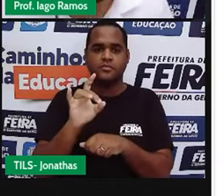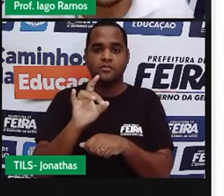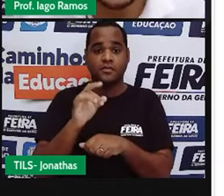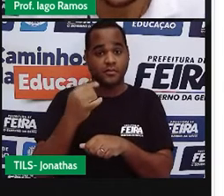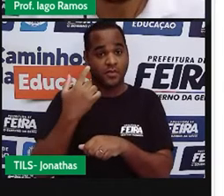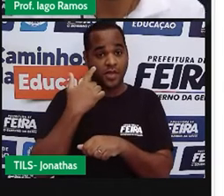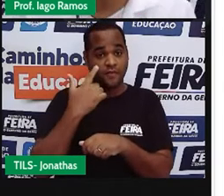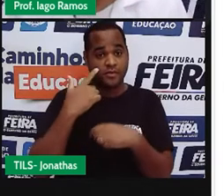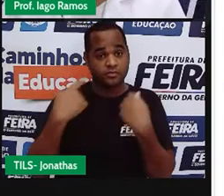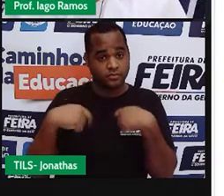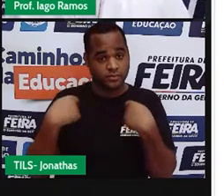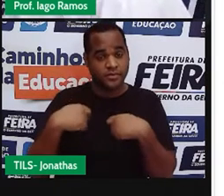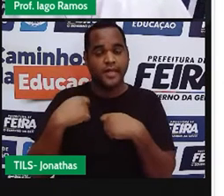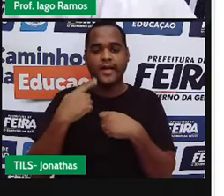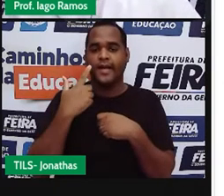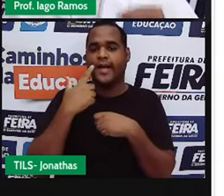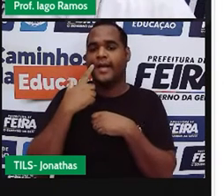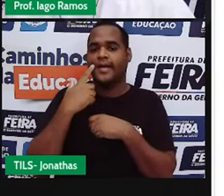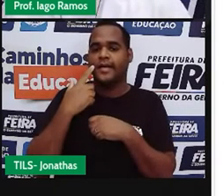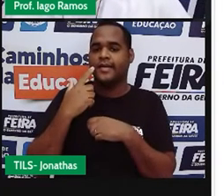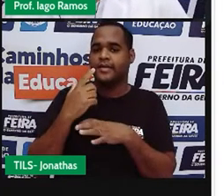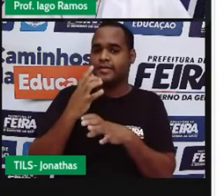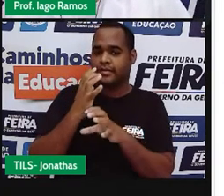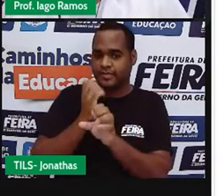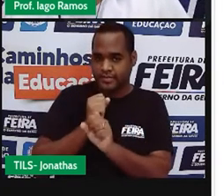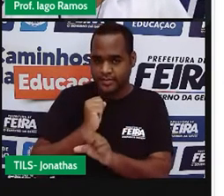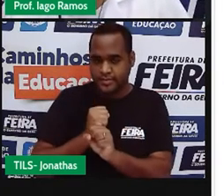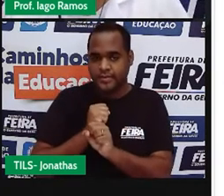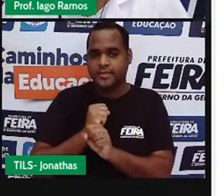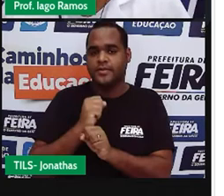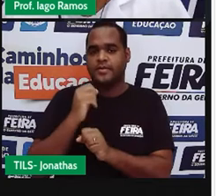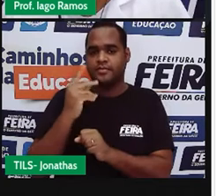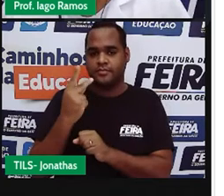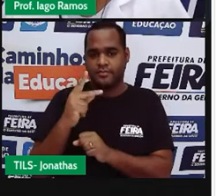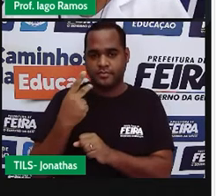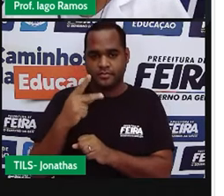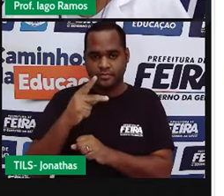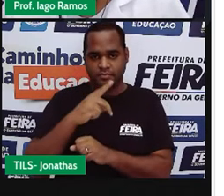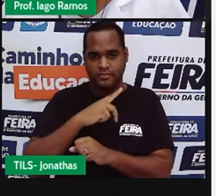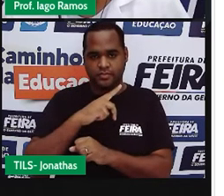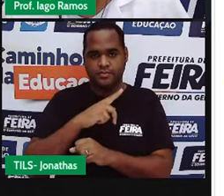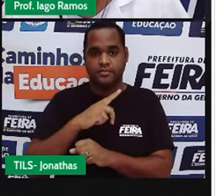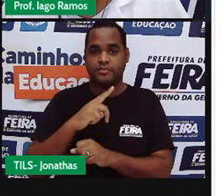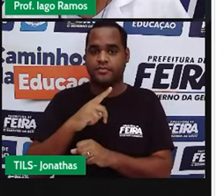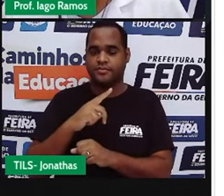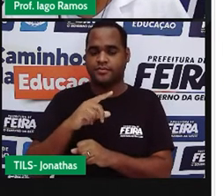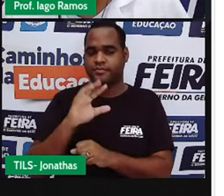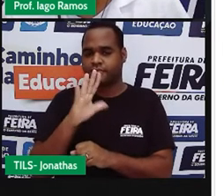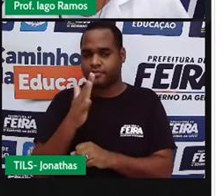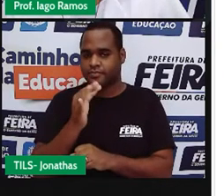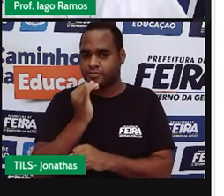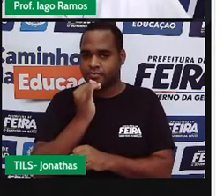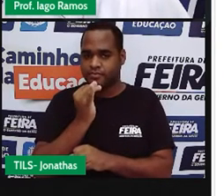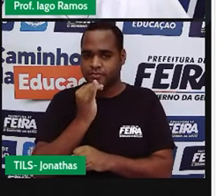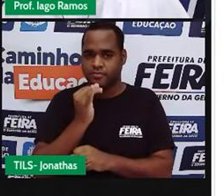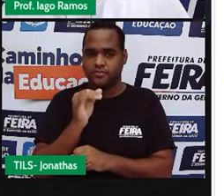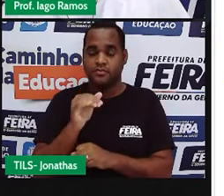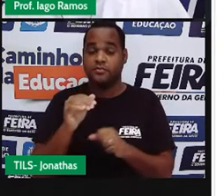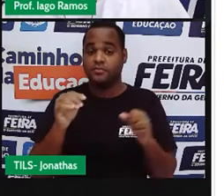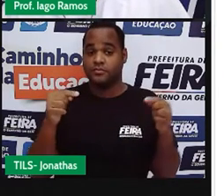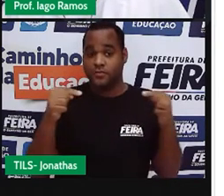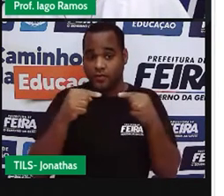vai se construir um poço artesiano, esse porto artesiano vai ficar a uma distância dessa casinha.